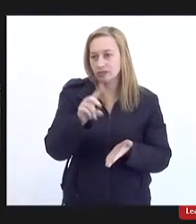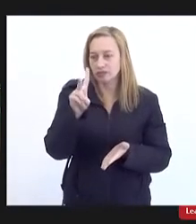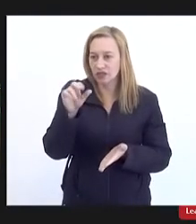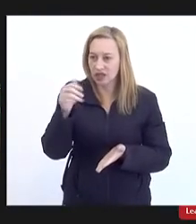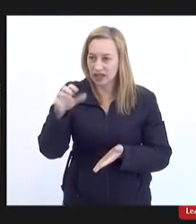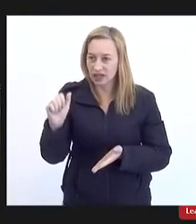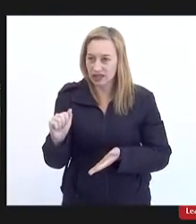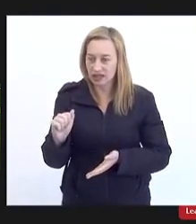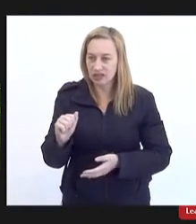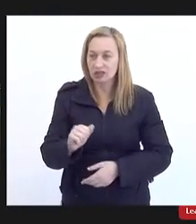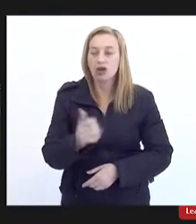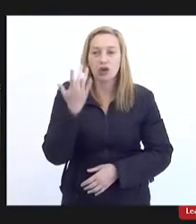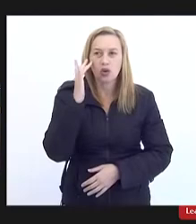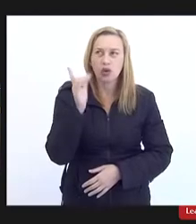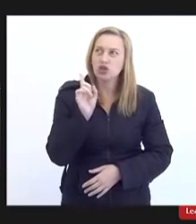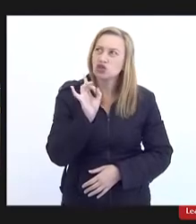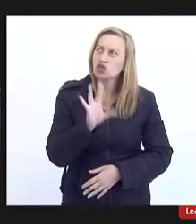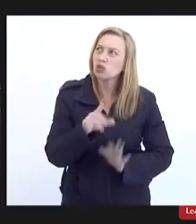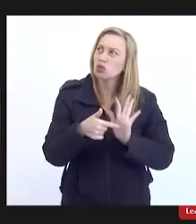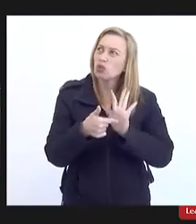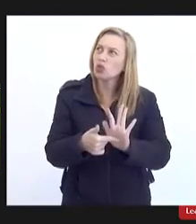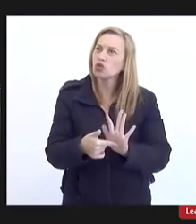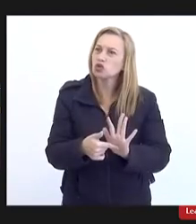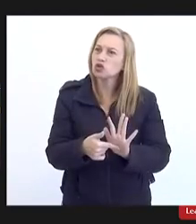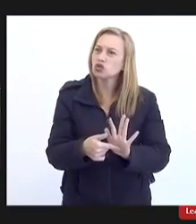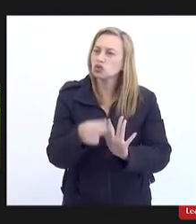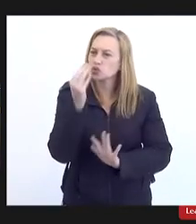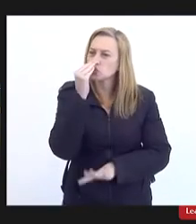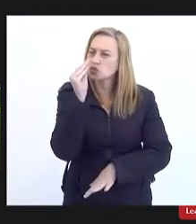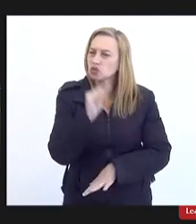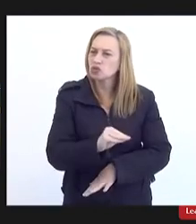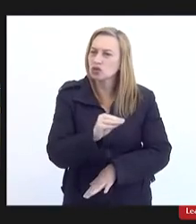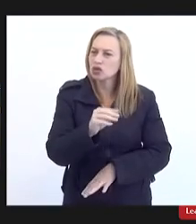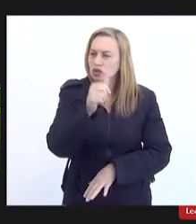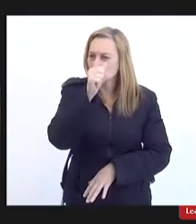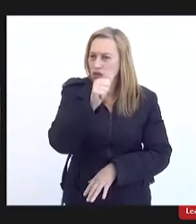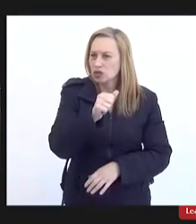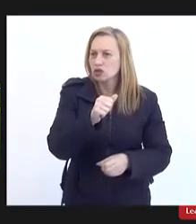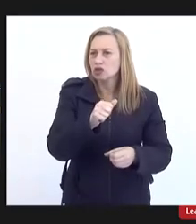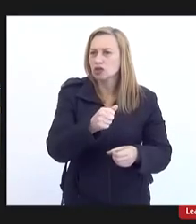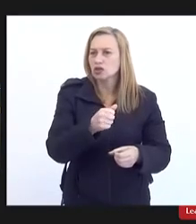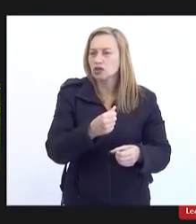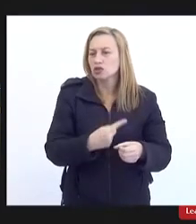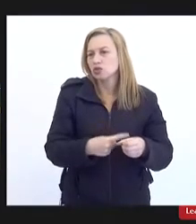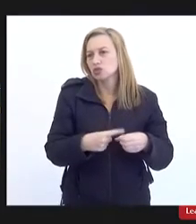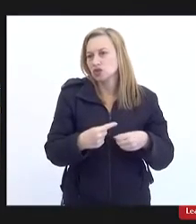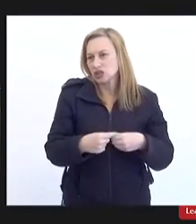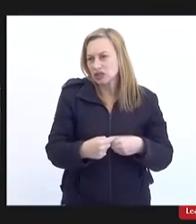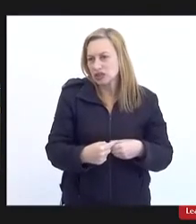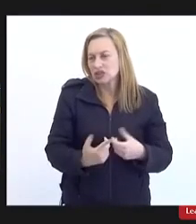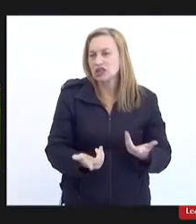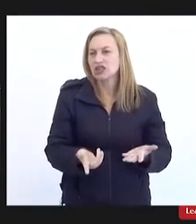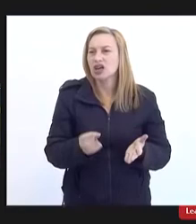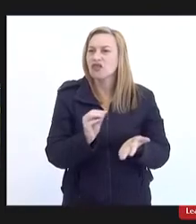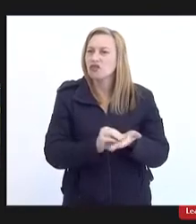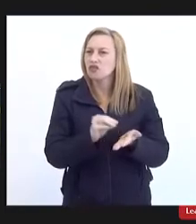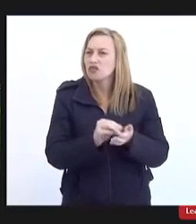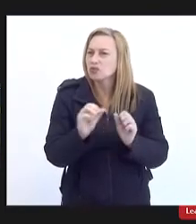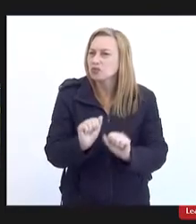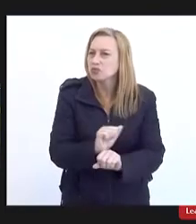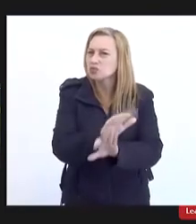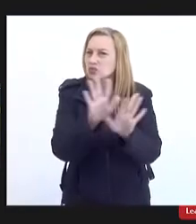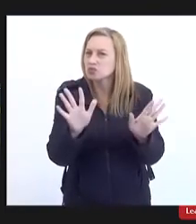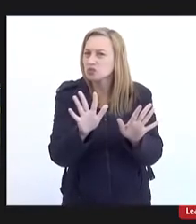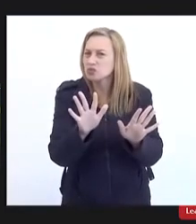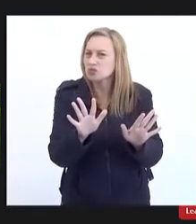e eu acho que isso só mostra o descaso do município com esse debate a falta de transparência ela é